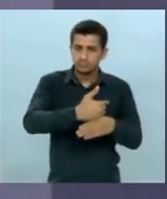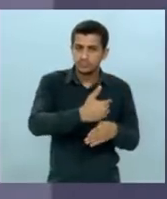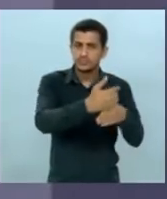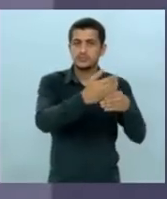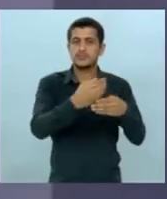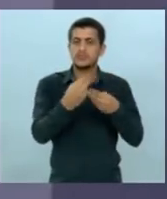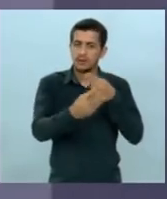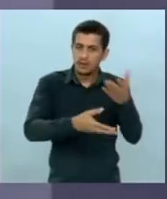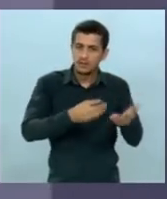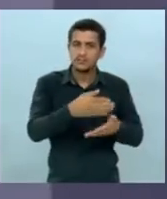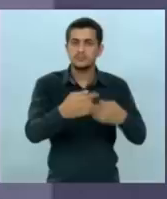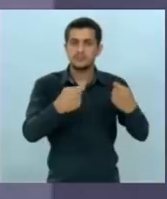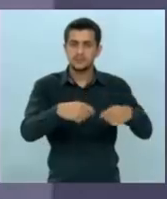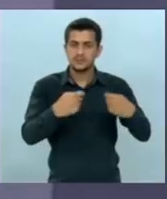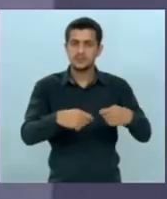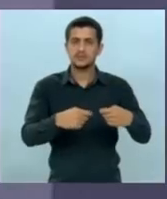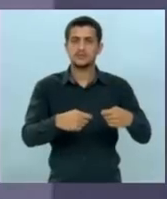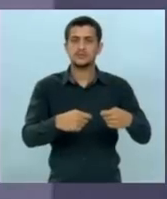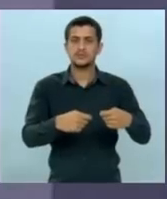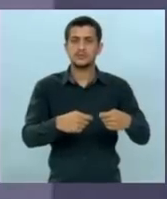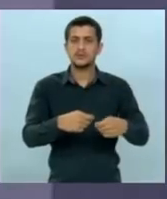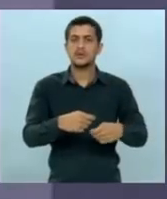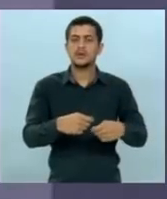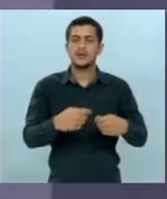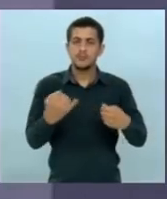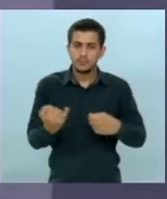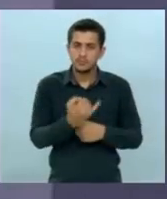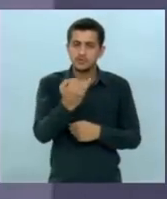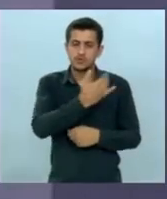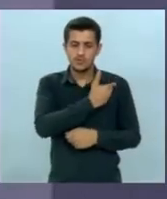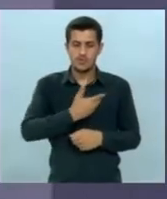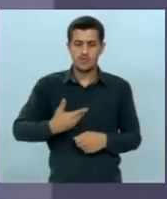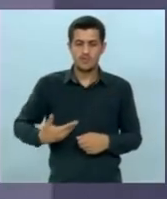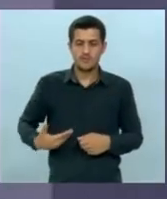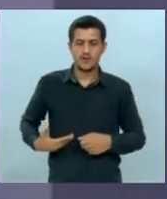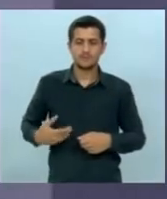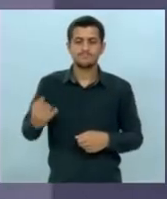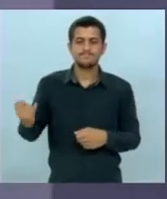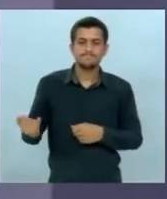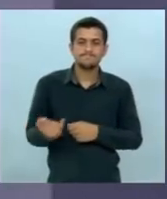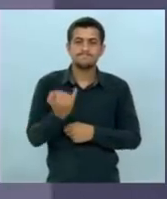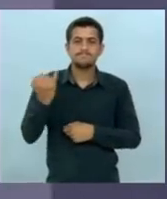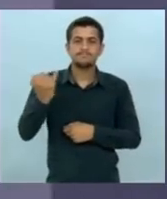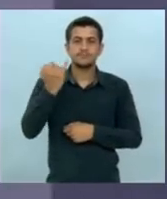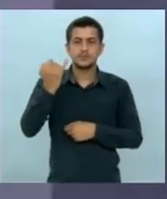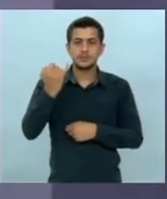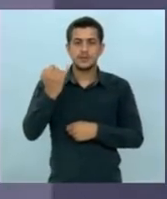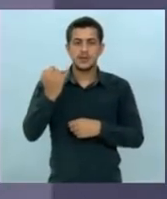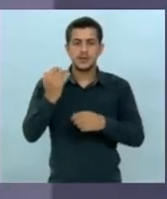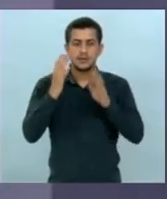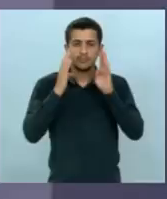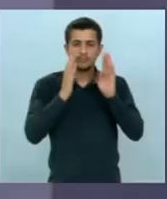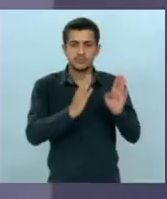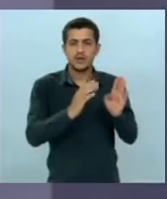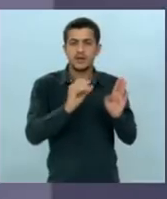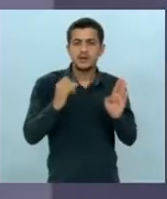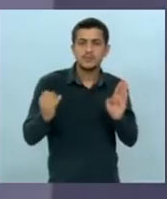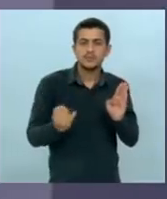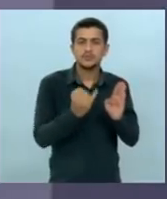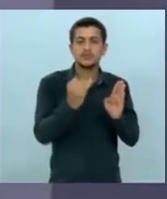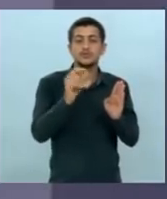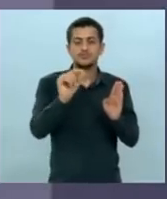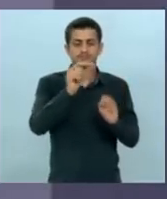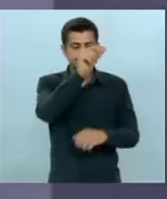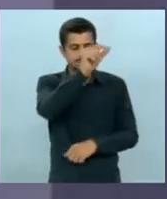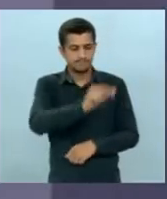habitação dignidade qualquer governo tem que ter por alvo principal por alvo principal o ser